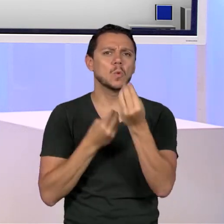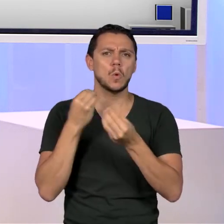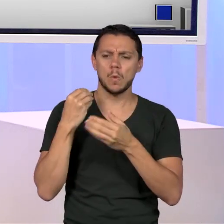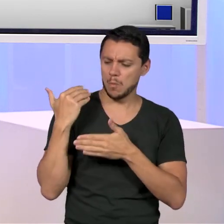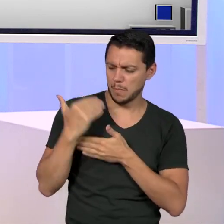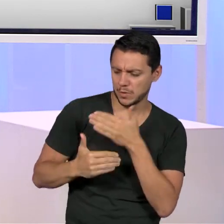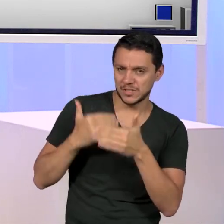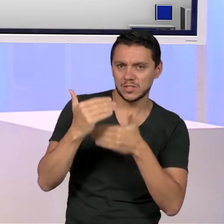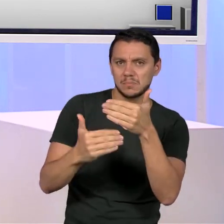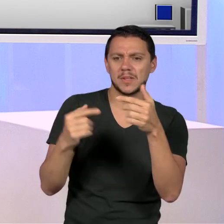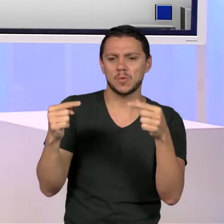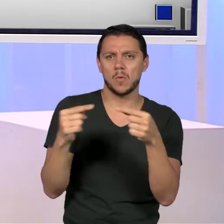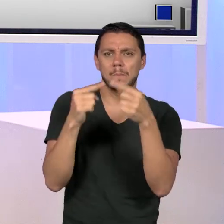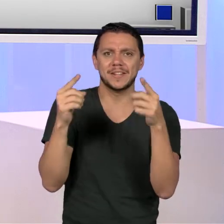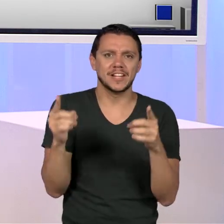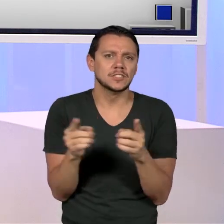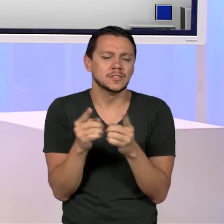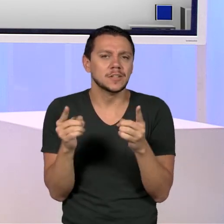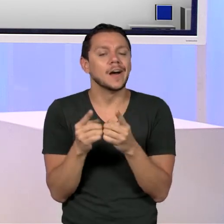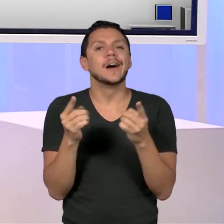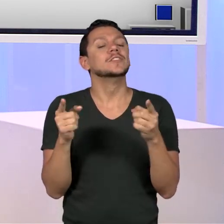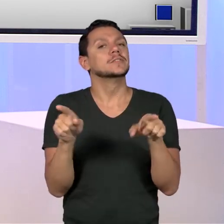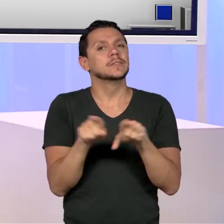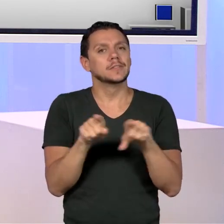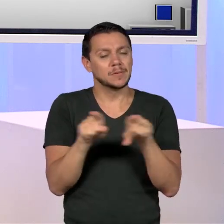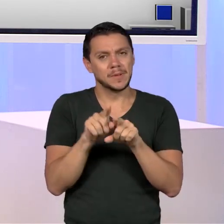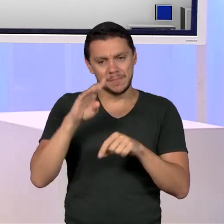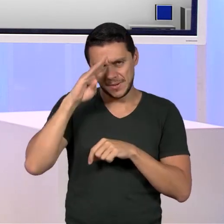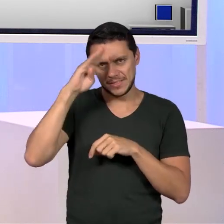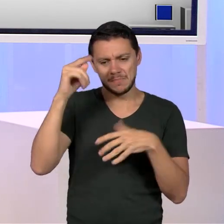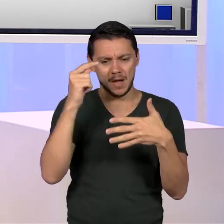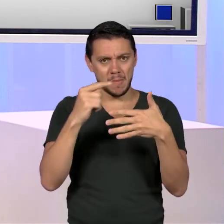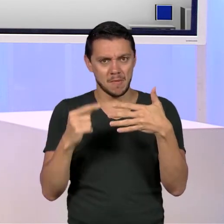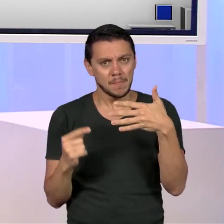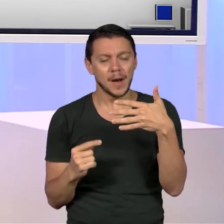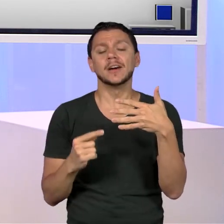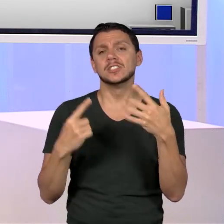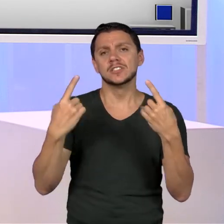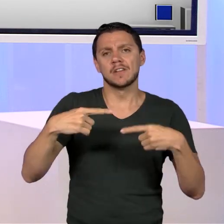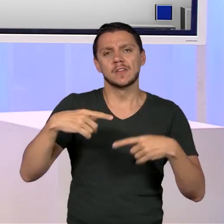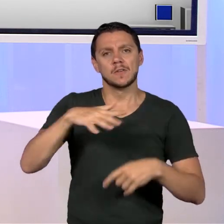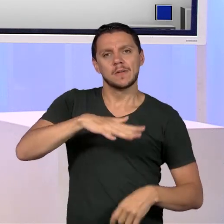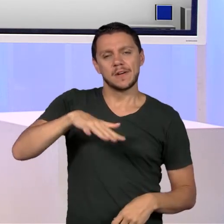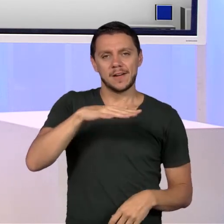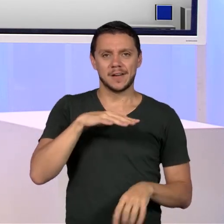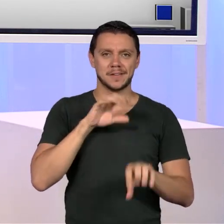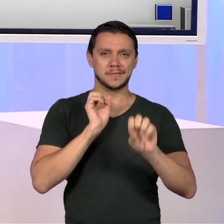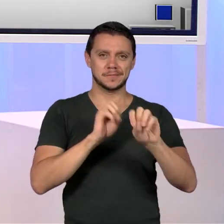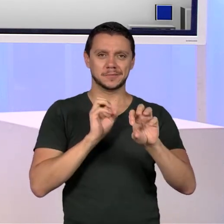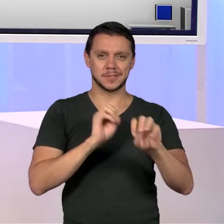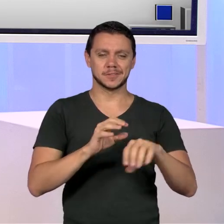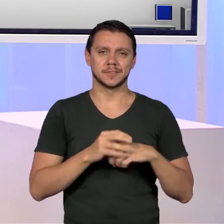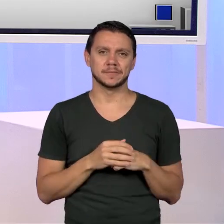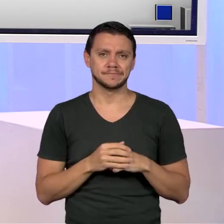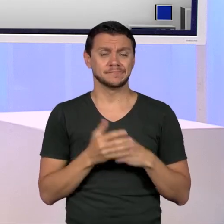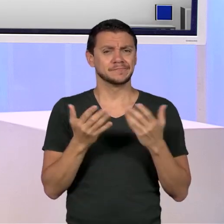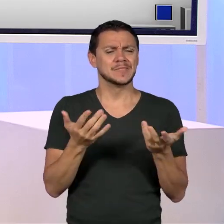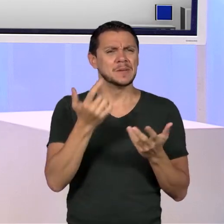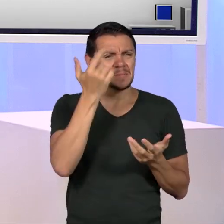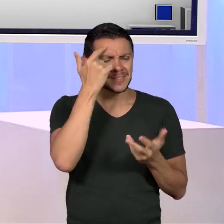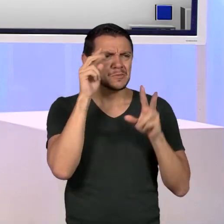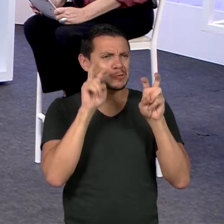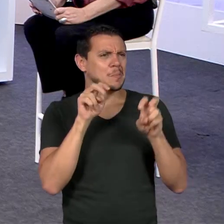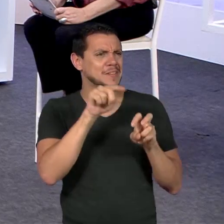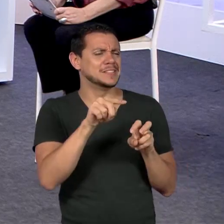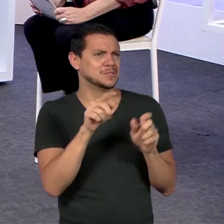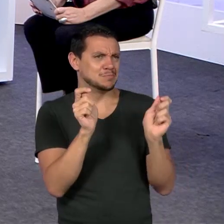didáticos e tudo mais, os desafios da educação. Pensando nisso, como que a gente pensa em uma